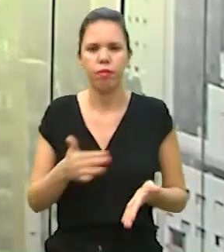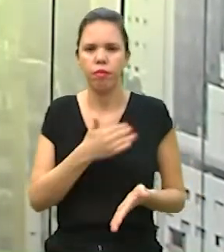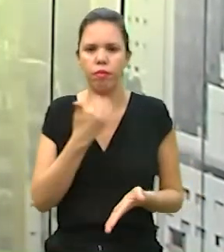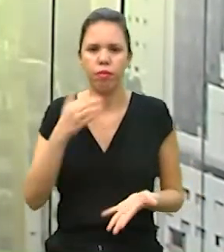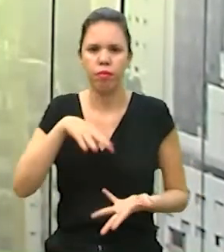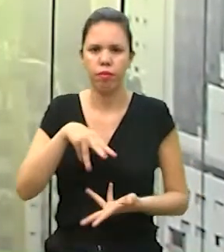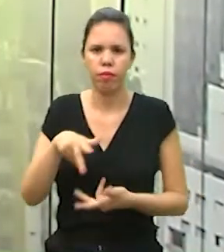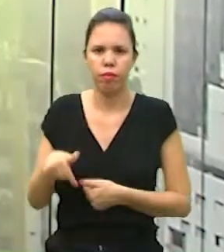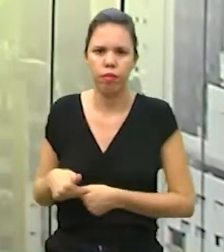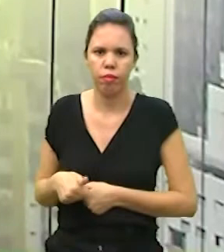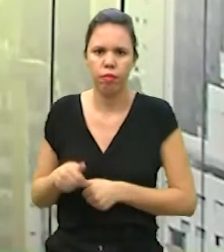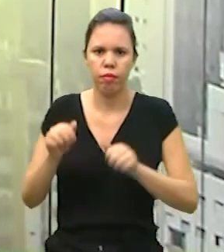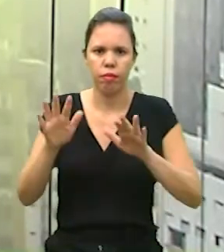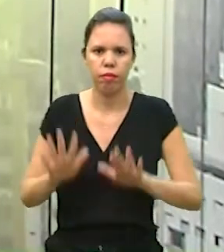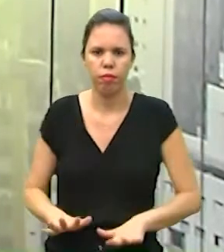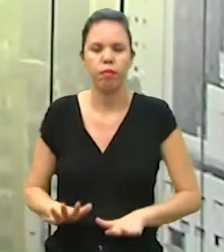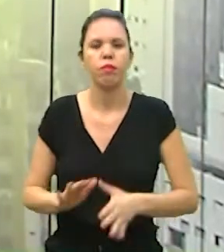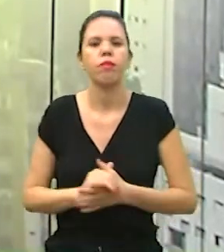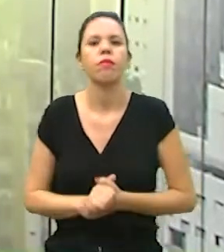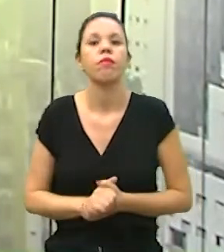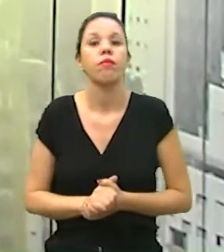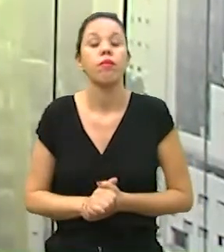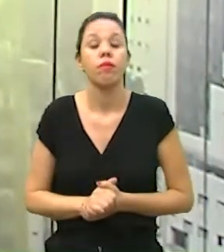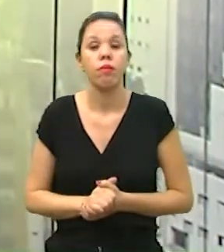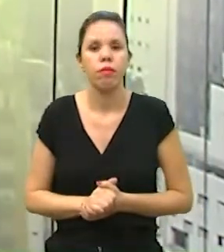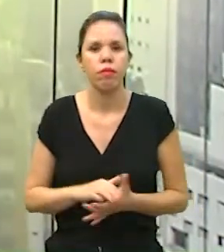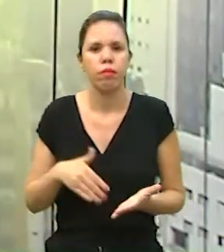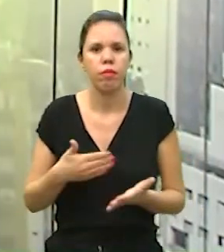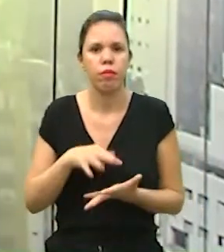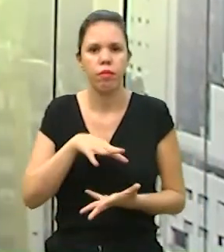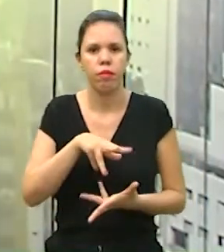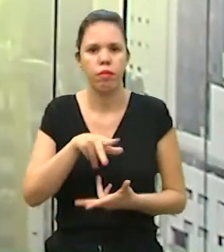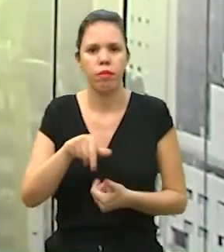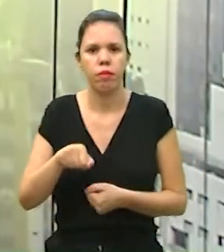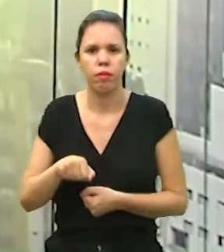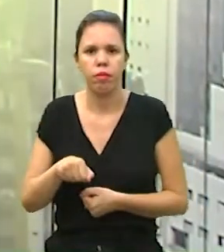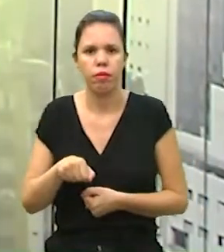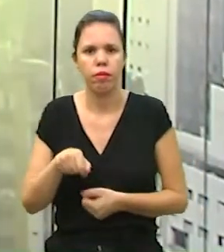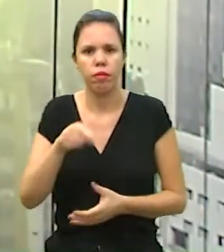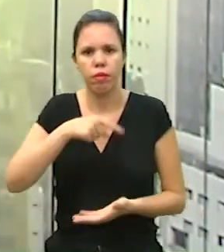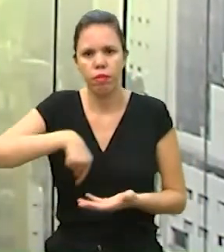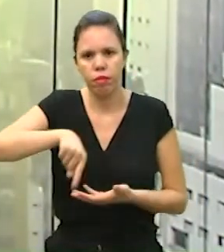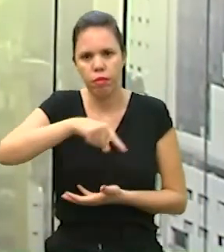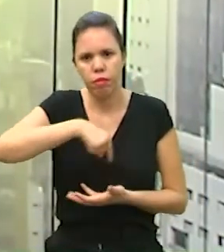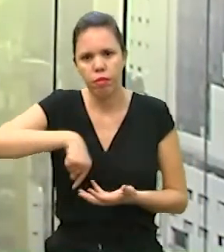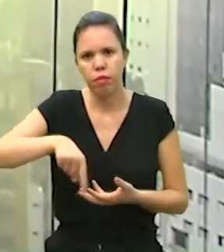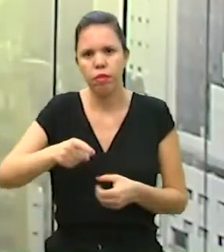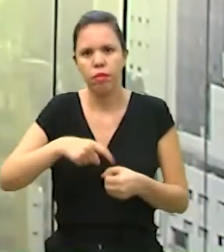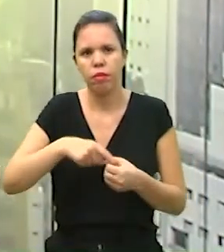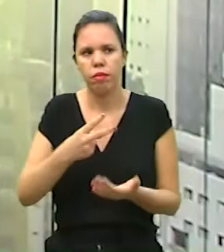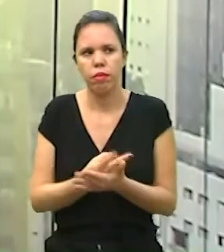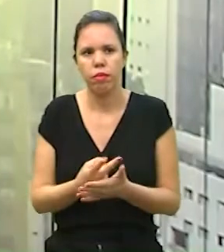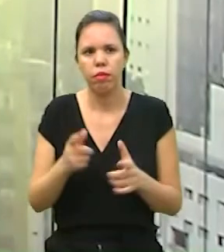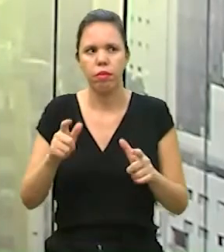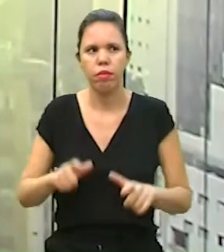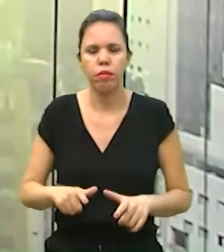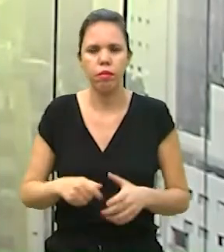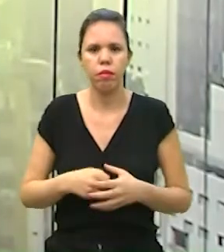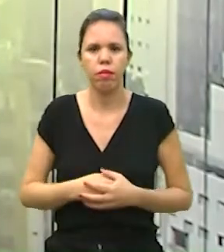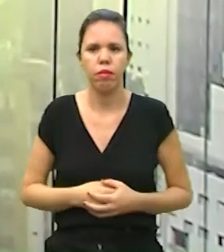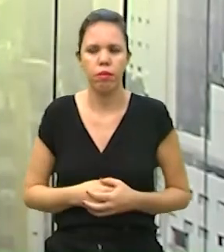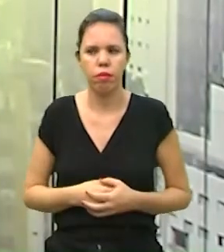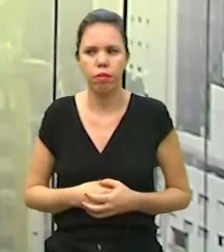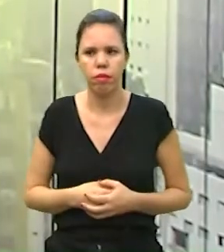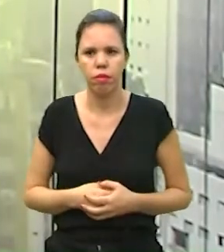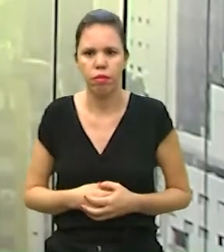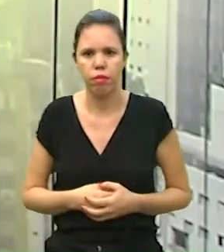morrer aqui, para cá que a gente vai, né? A terra é redonda, a gente vai girar e vai voltar no mesmo lugar. Então, fica a